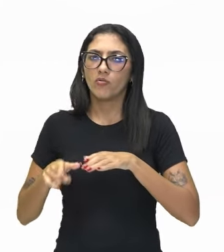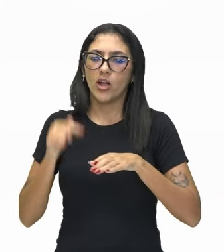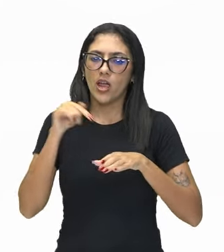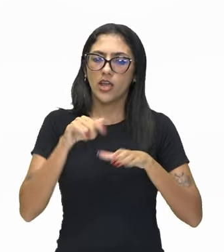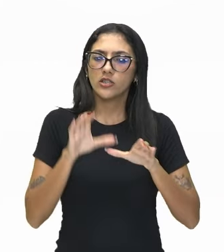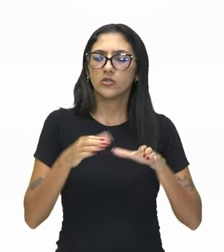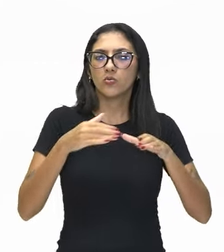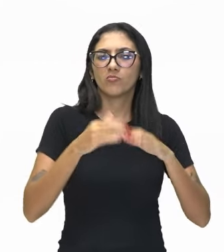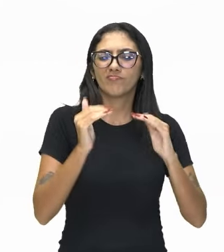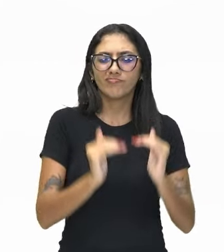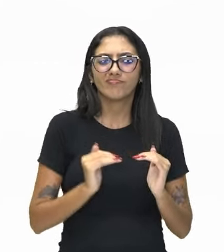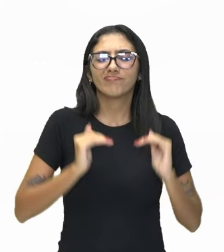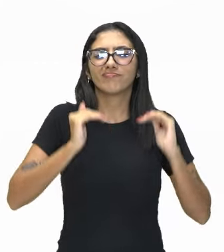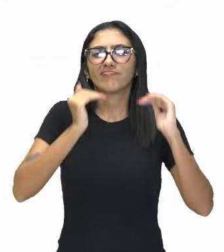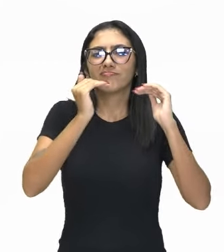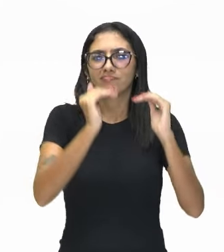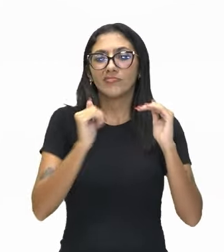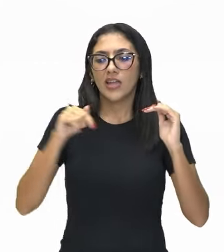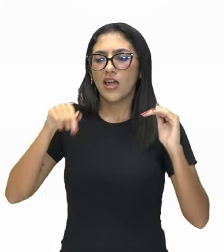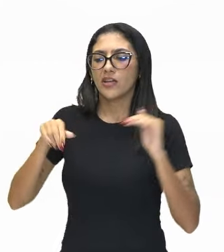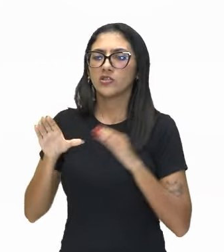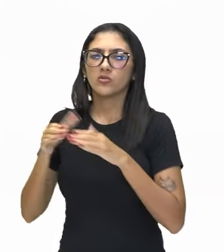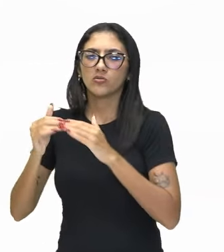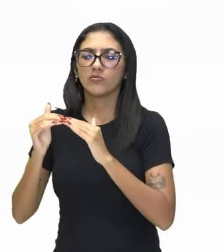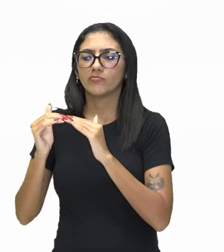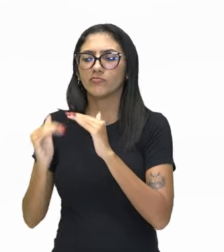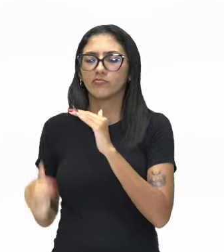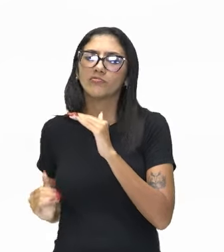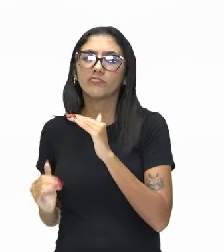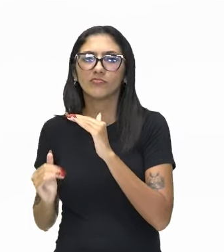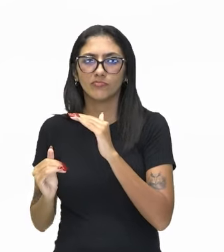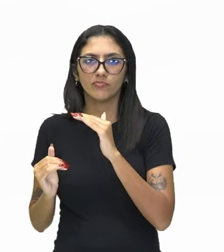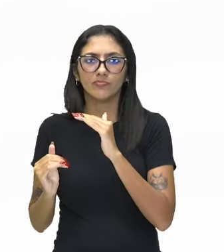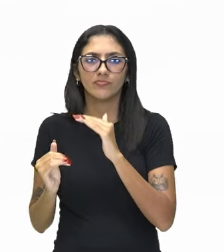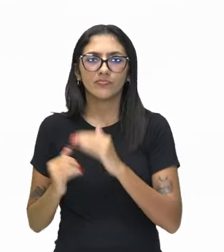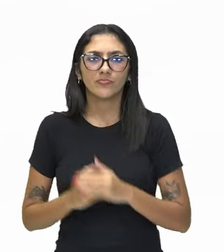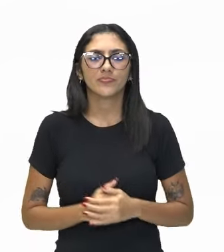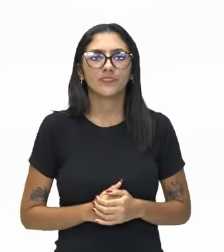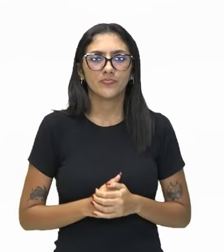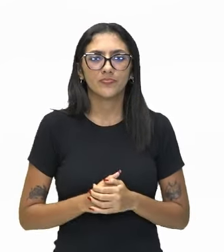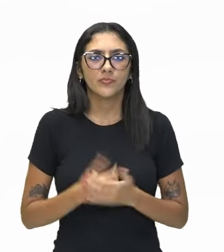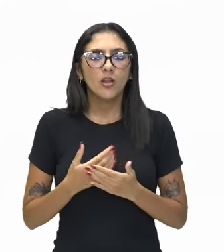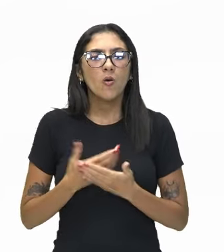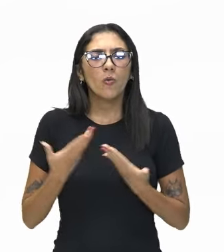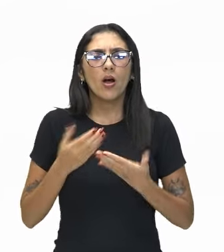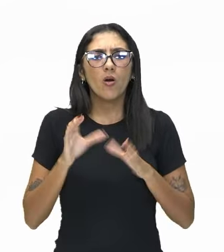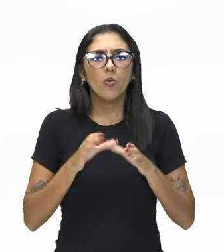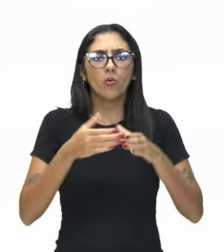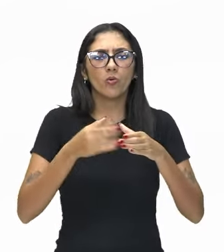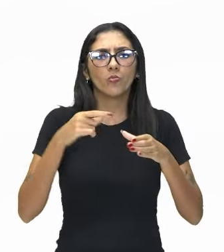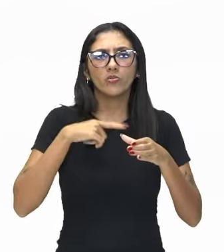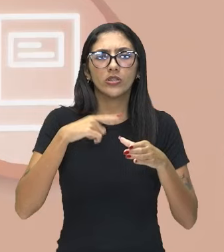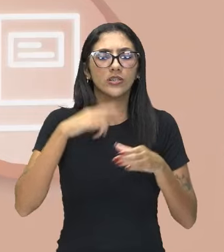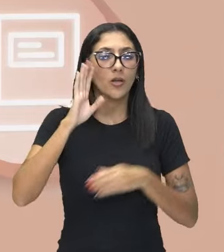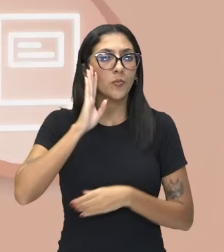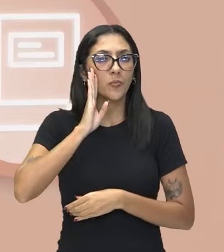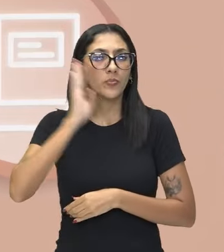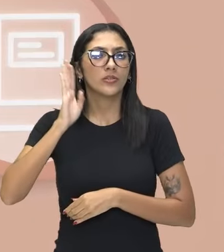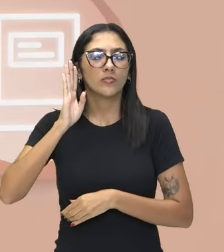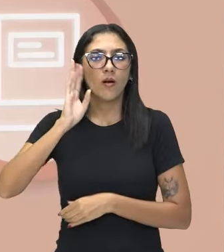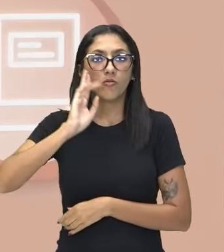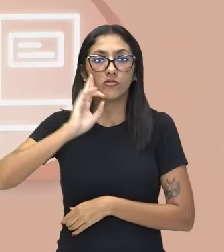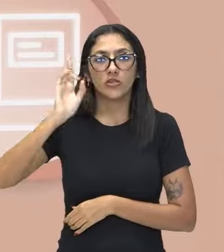inferiores. E quem vai mandar seria, na concepção de Bobbio, quem tem esse poder